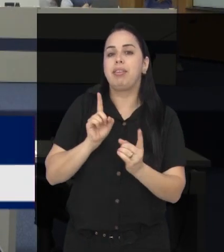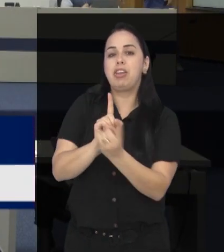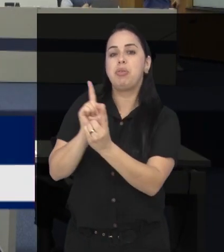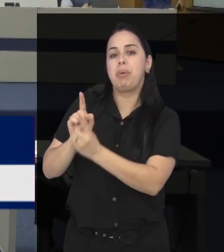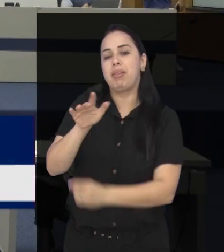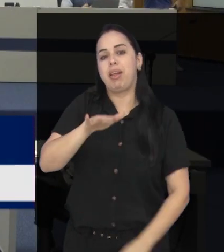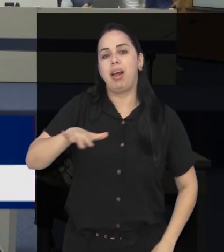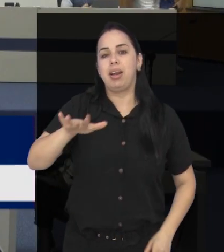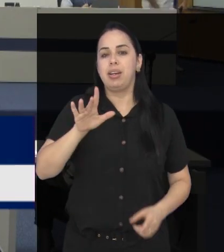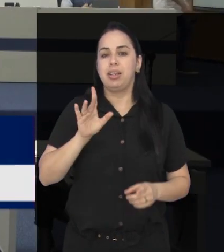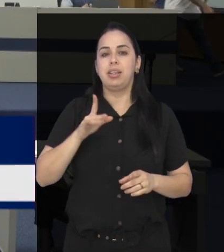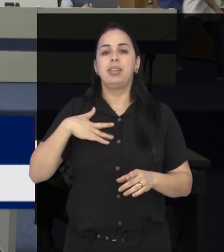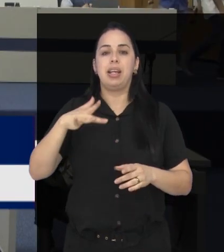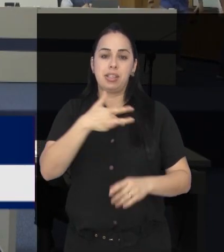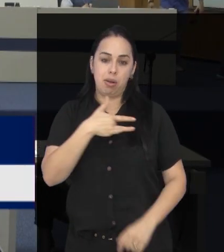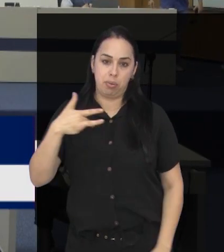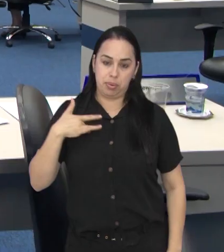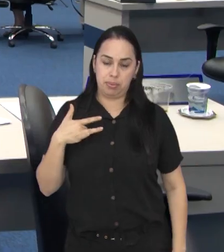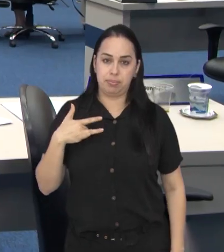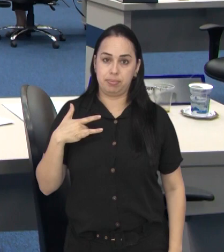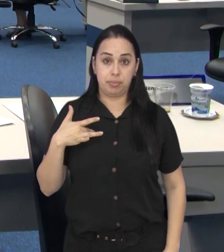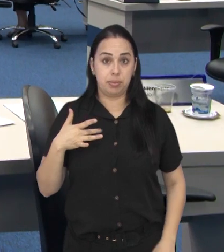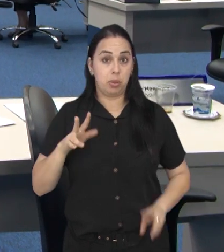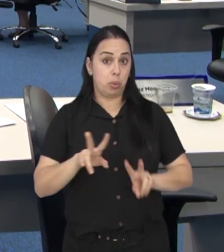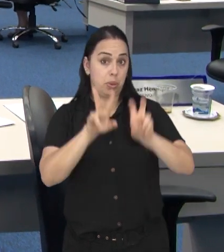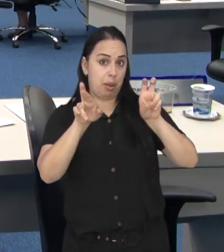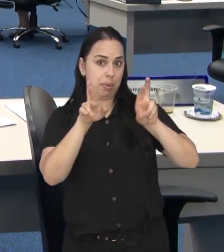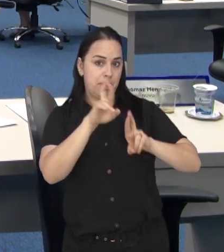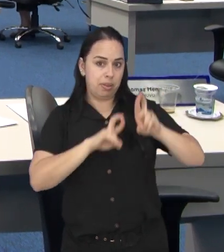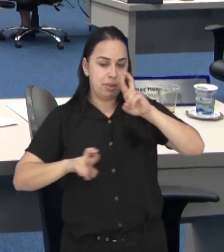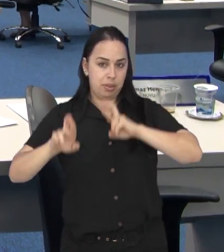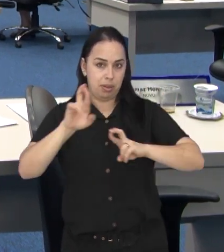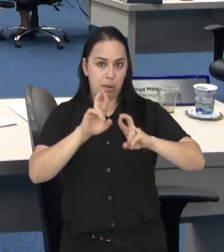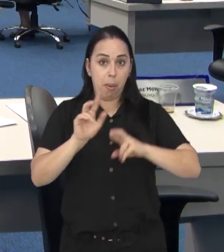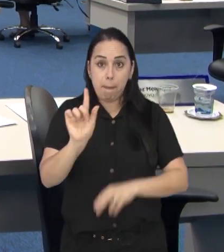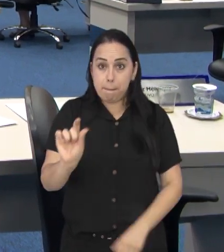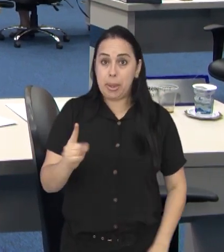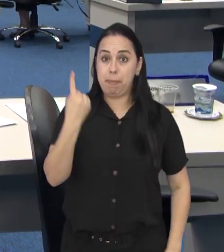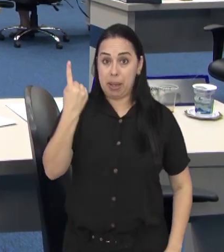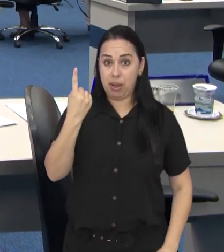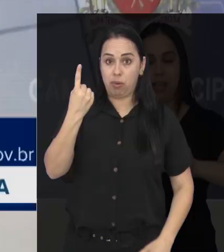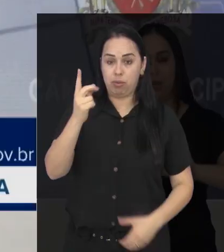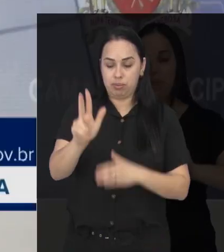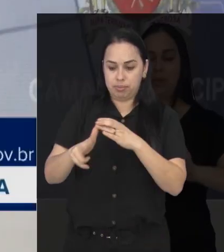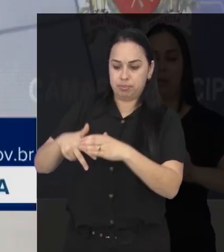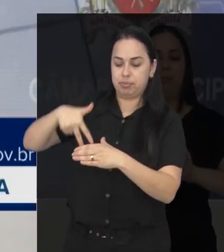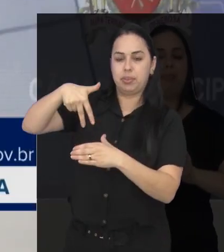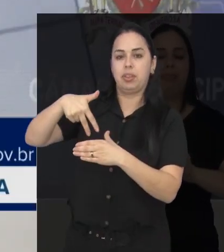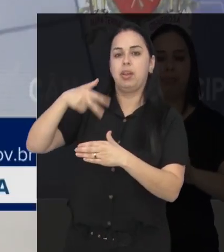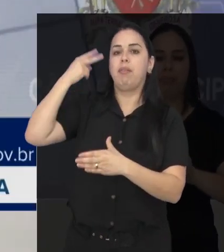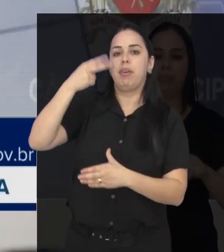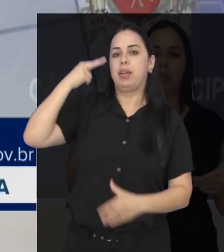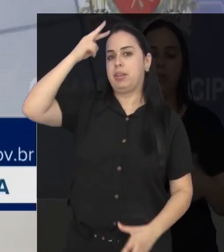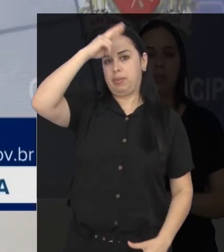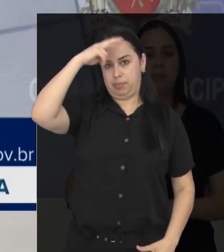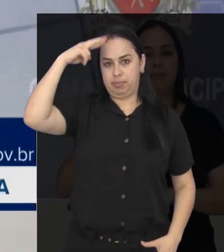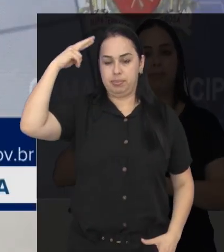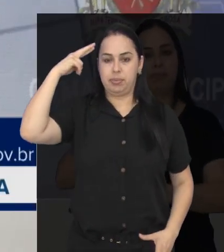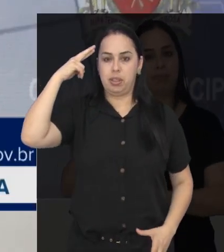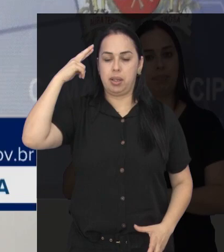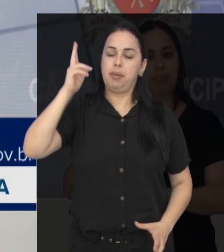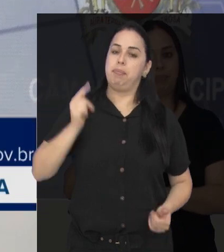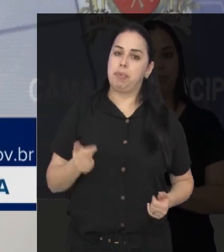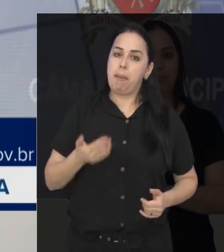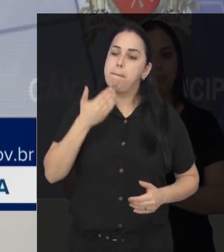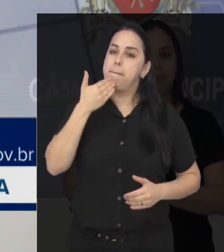indicações para atendimentos na área da saúde. No tema da fiscalização dos serviços públicos, o primeiro orador a utilizar a tribuna,